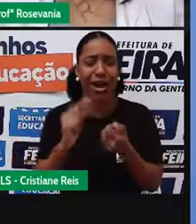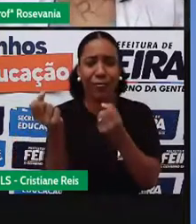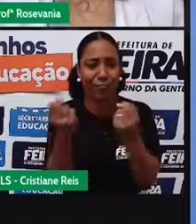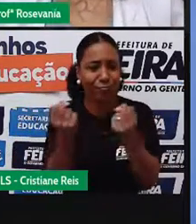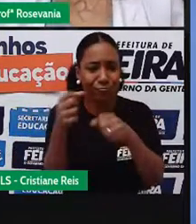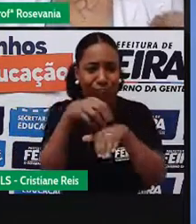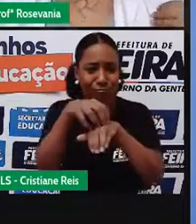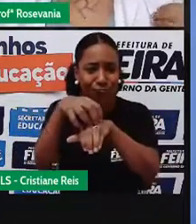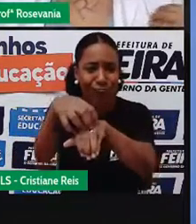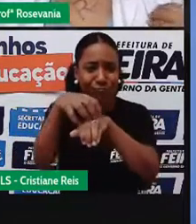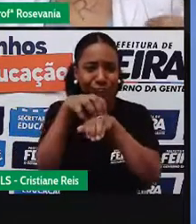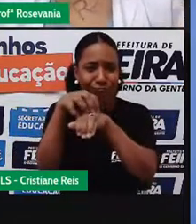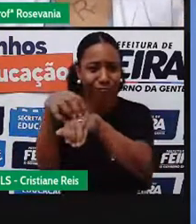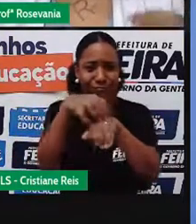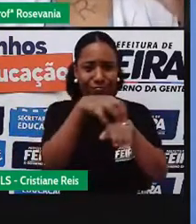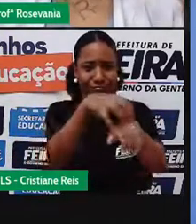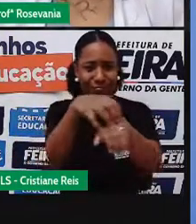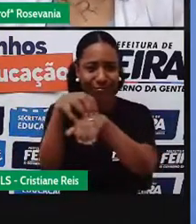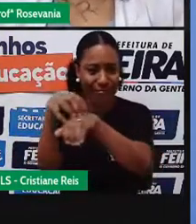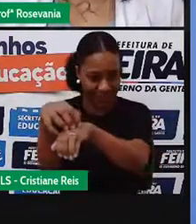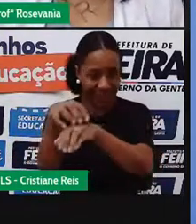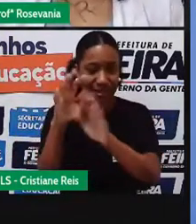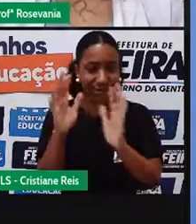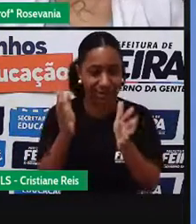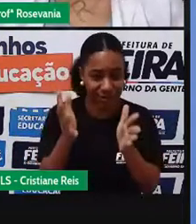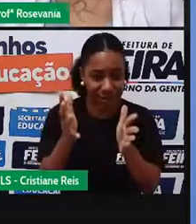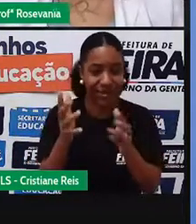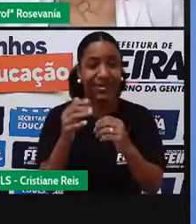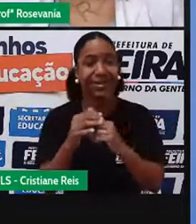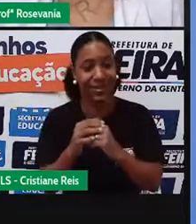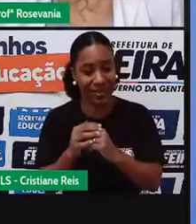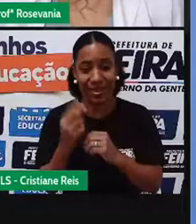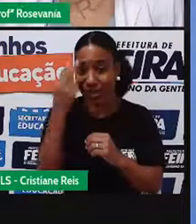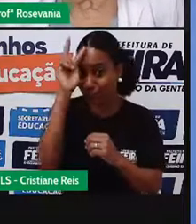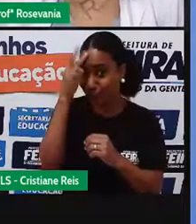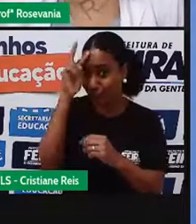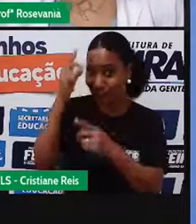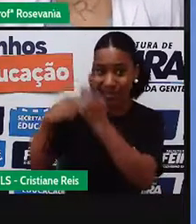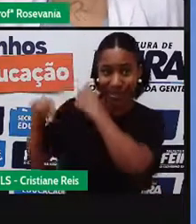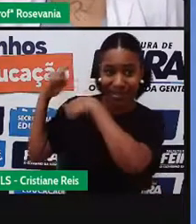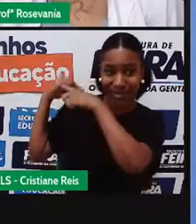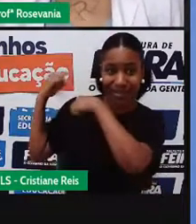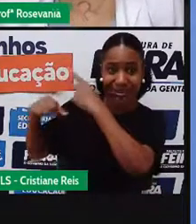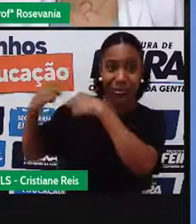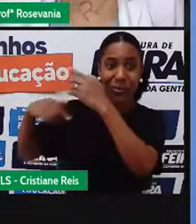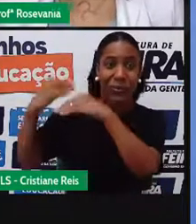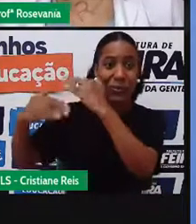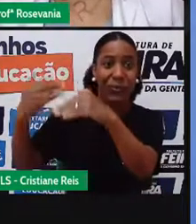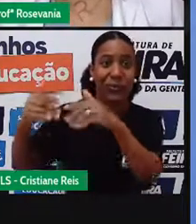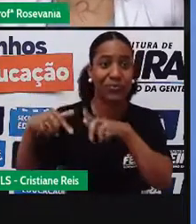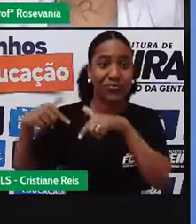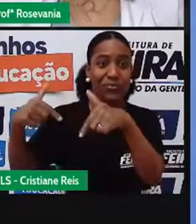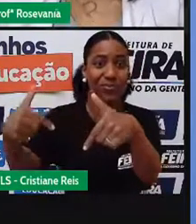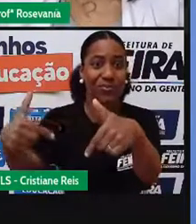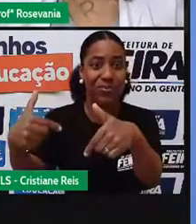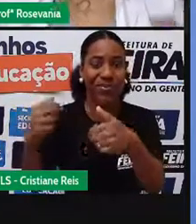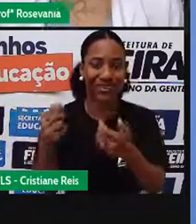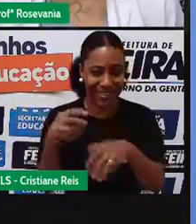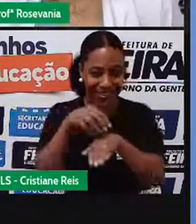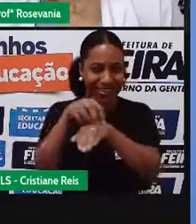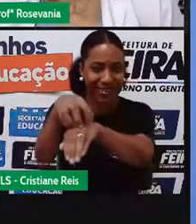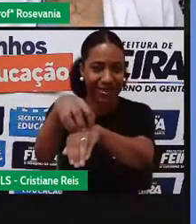características lá, com relação, falando da história dos transportes, mas agora nós vamos observar os pontos